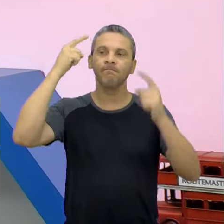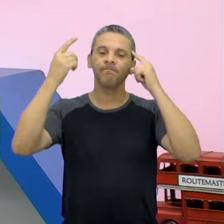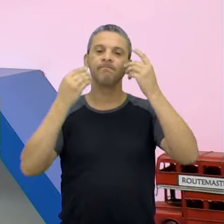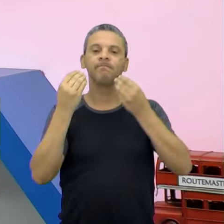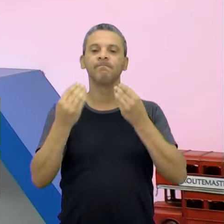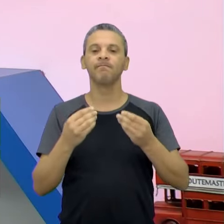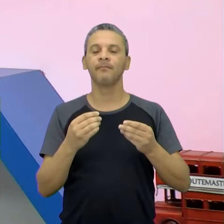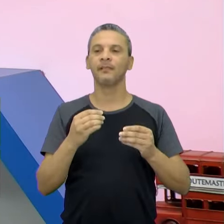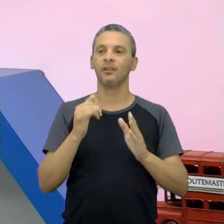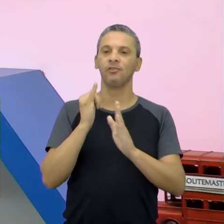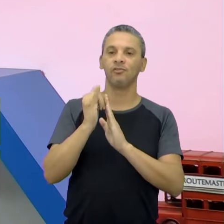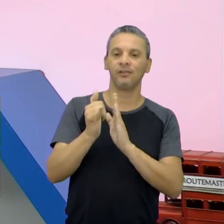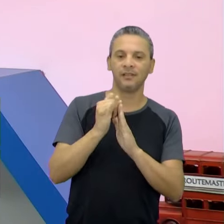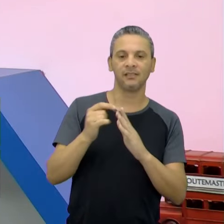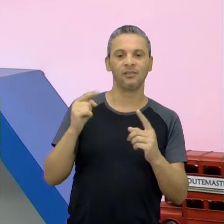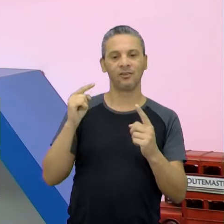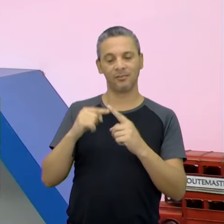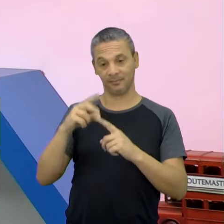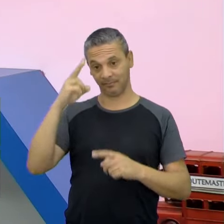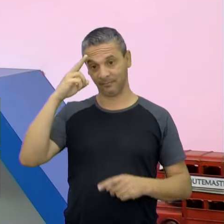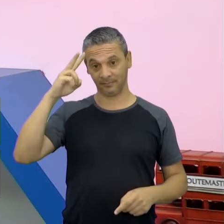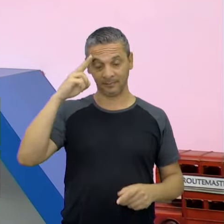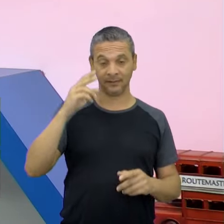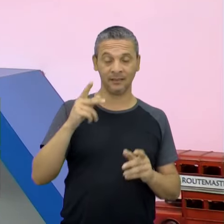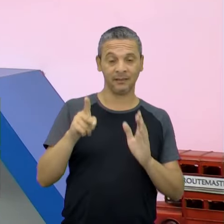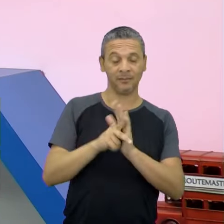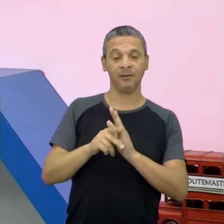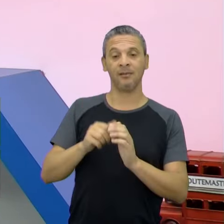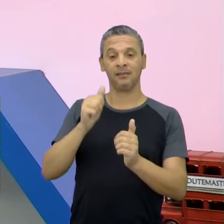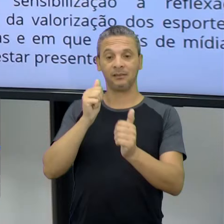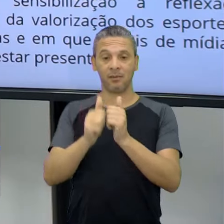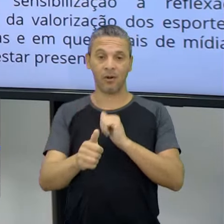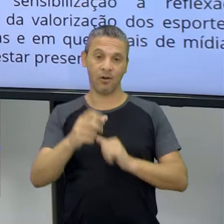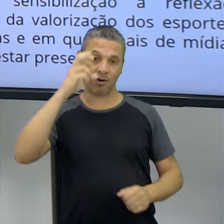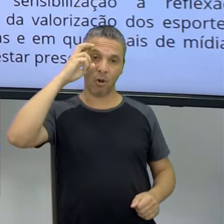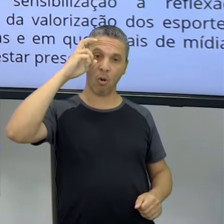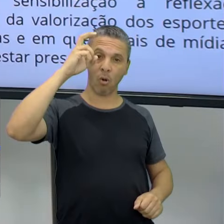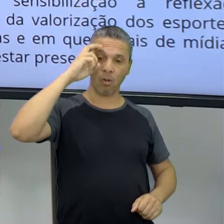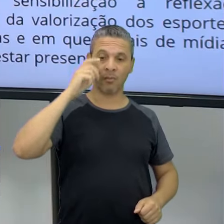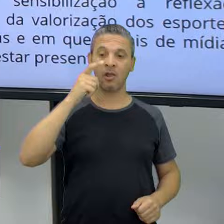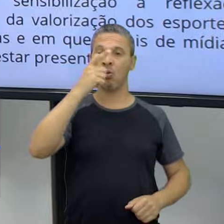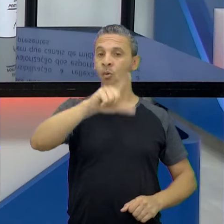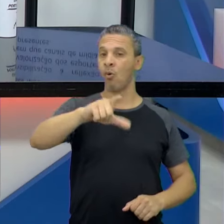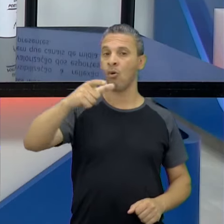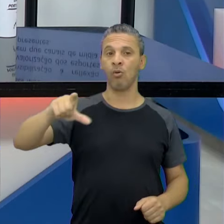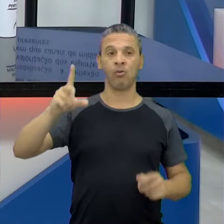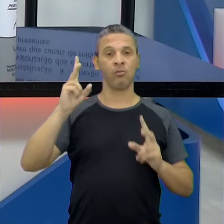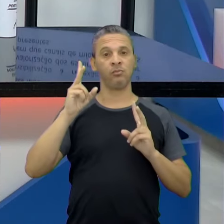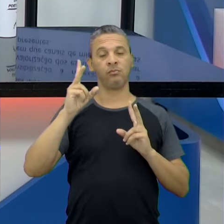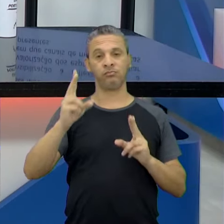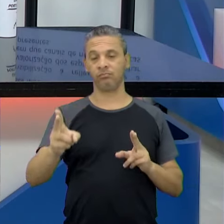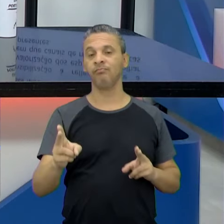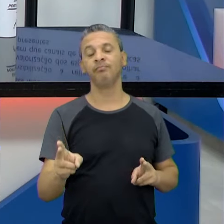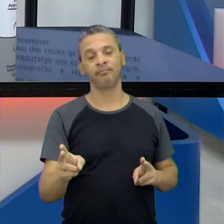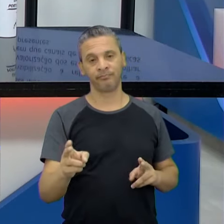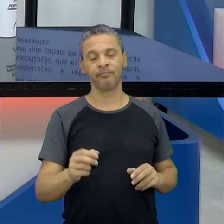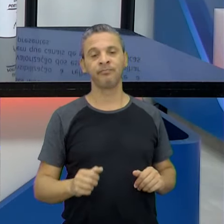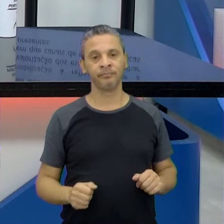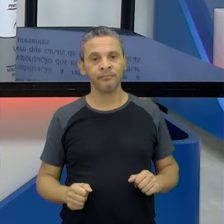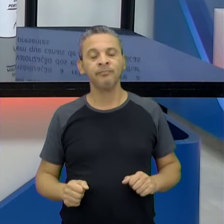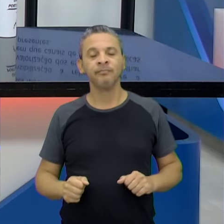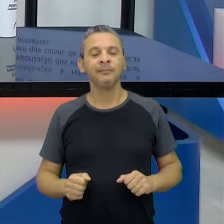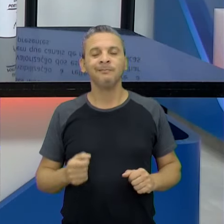do jornalismo na parte de esportes, né? De cultura. Isso. Mas as outras também, a gente vê o